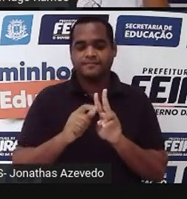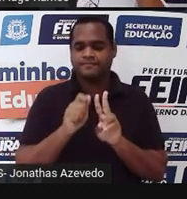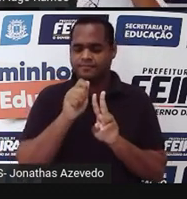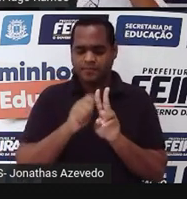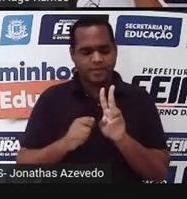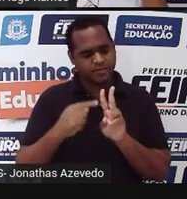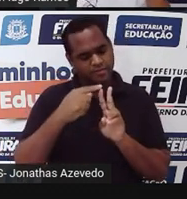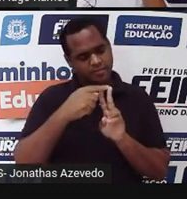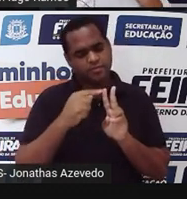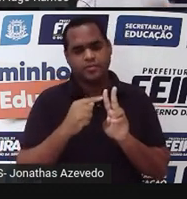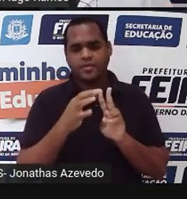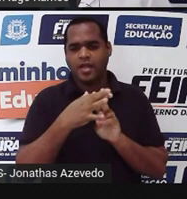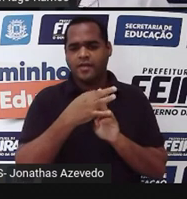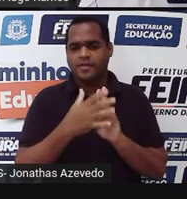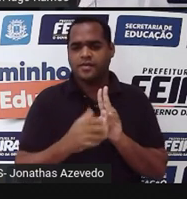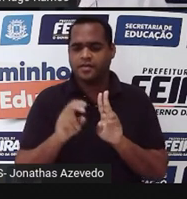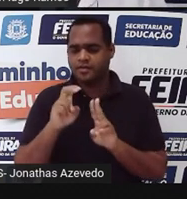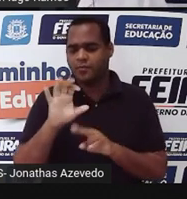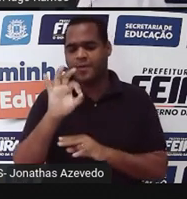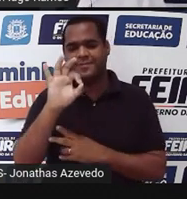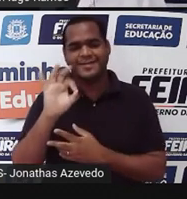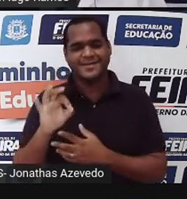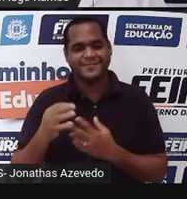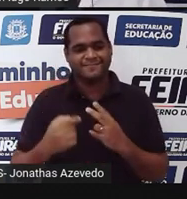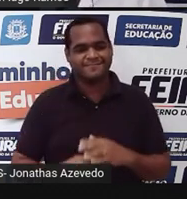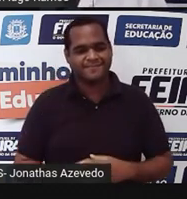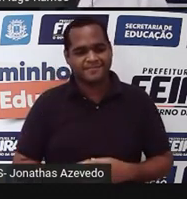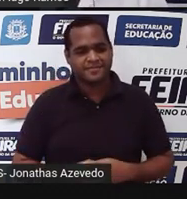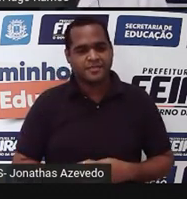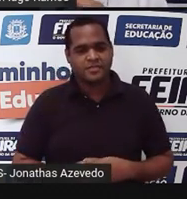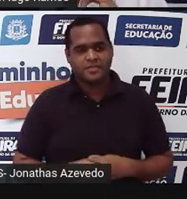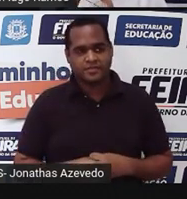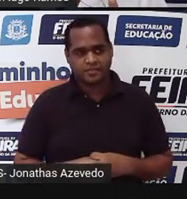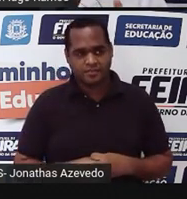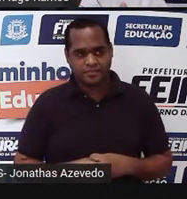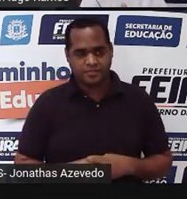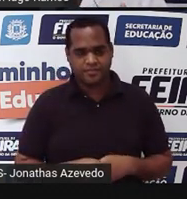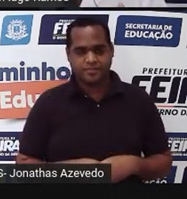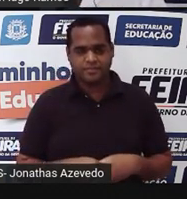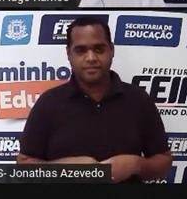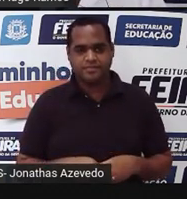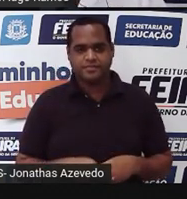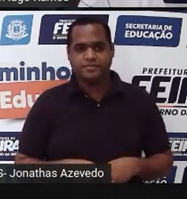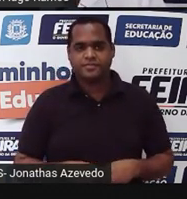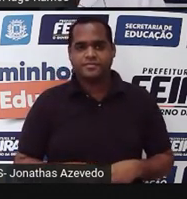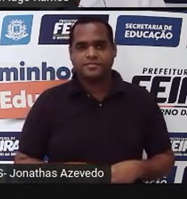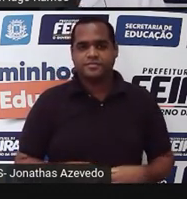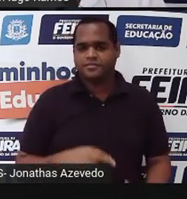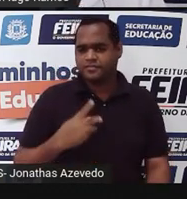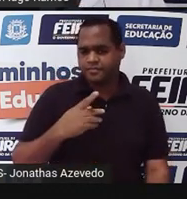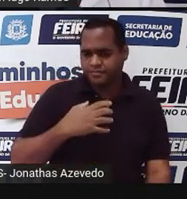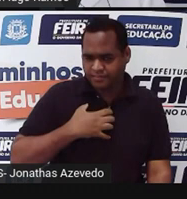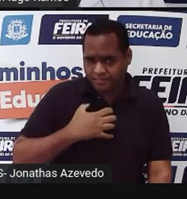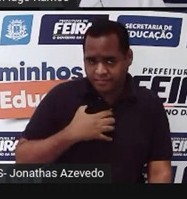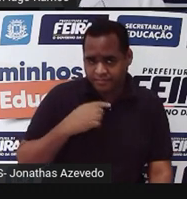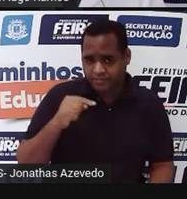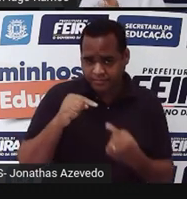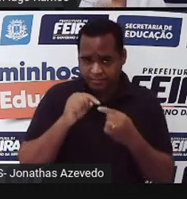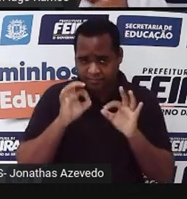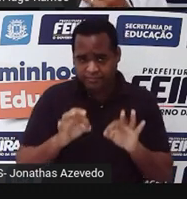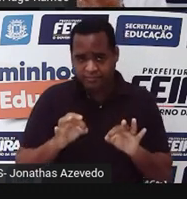meses juntos aumentou 50%. Faz sentido esse pensamento?